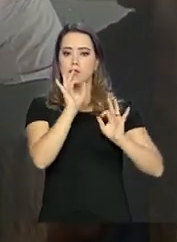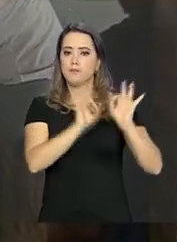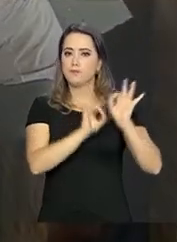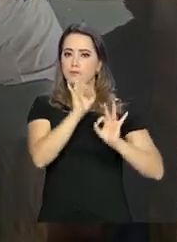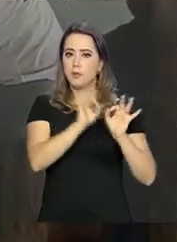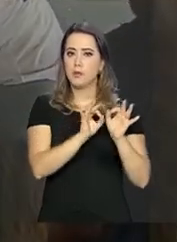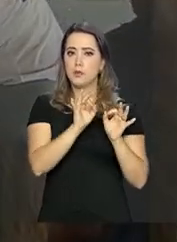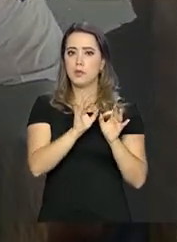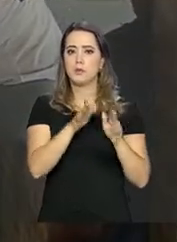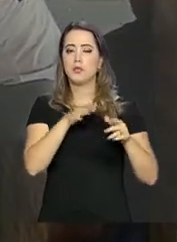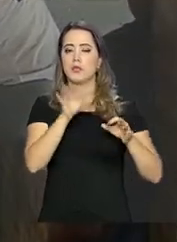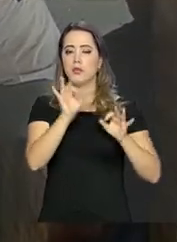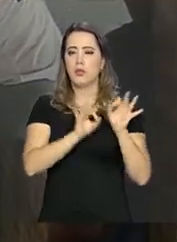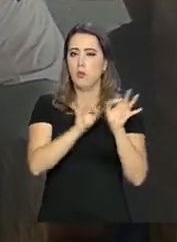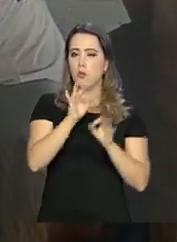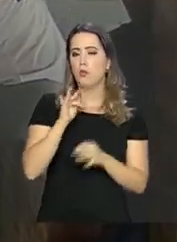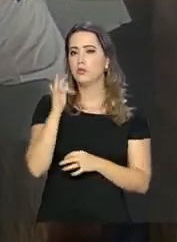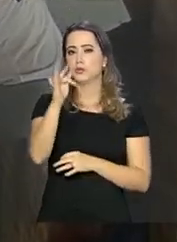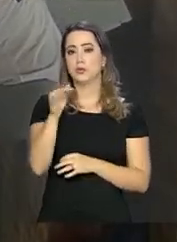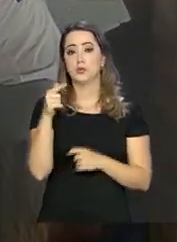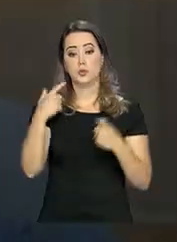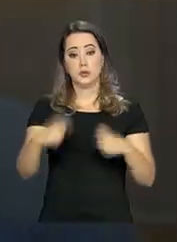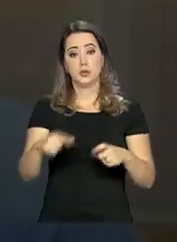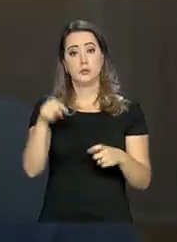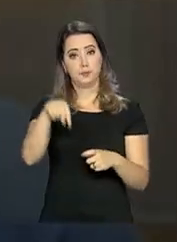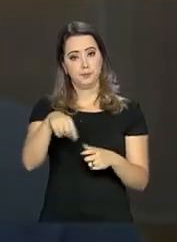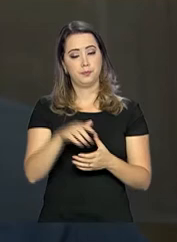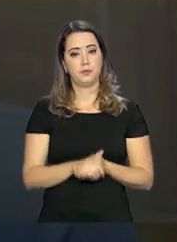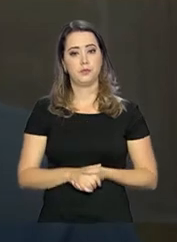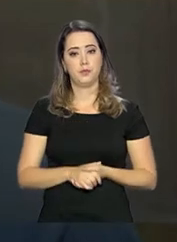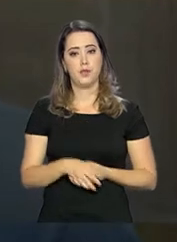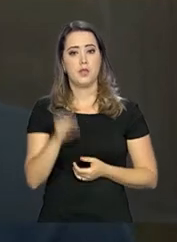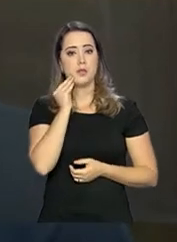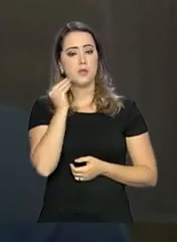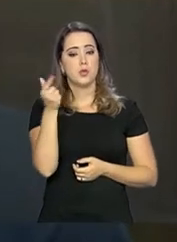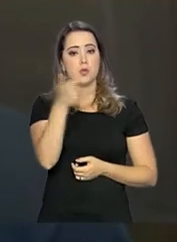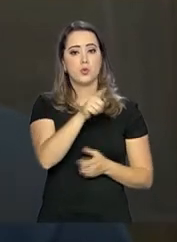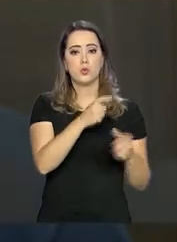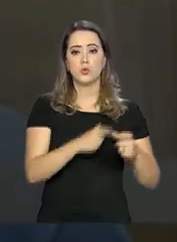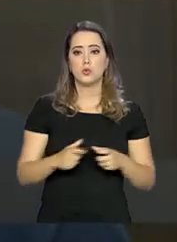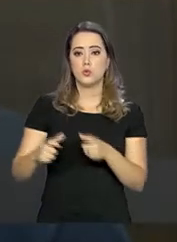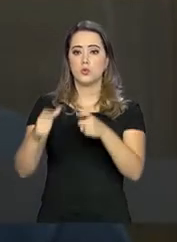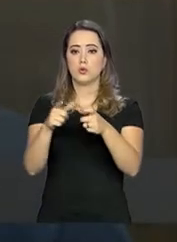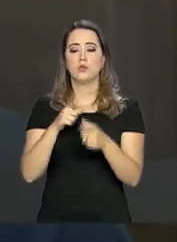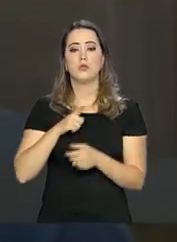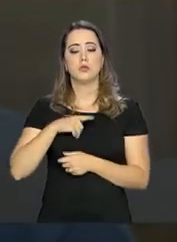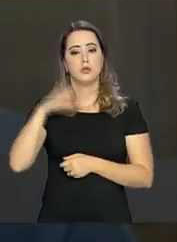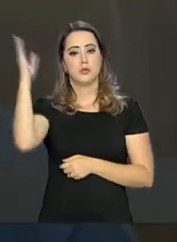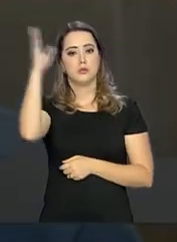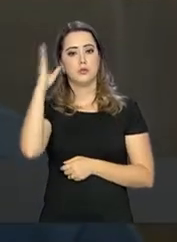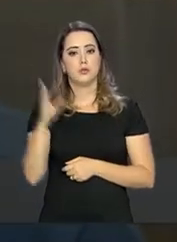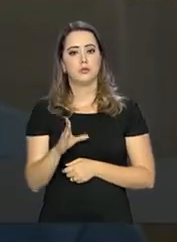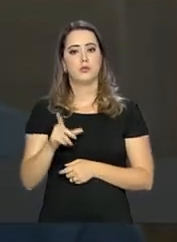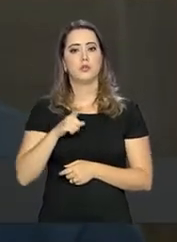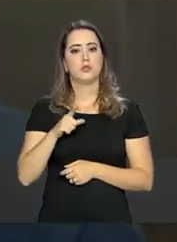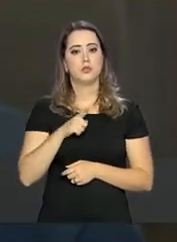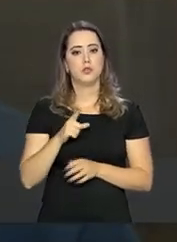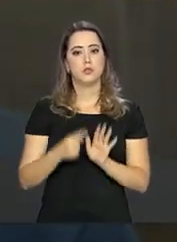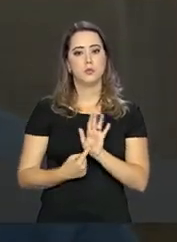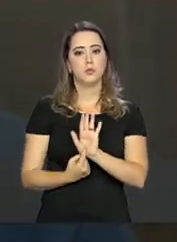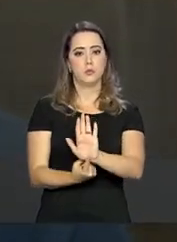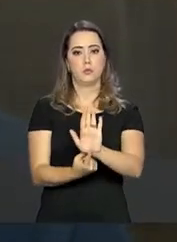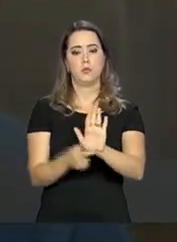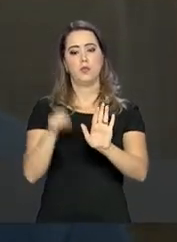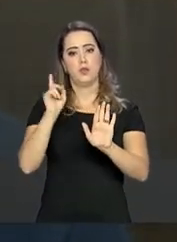consigam se estabelecer aqui na região. A experiência das outras casas do imigrante que existem no Brasil tem dito que entre